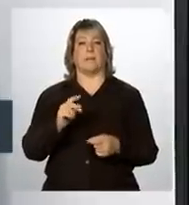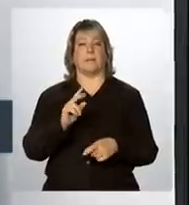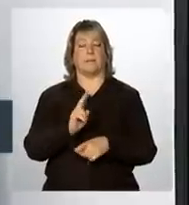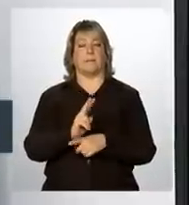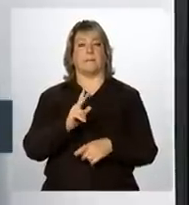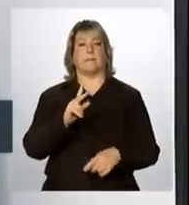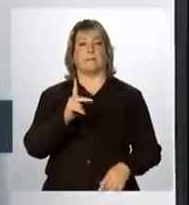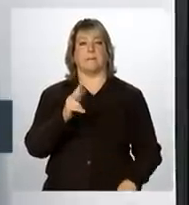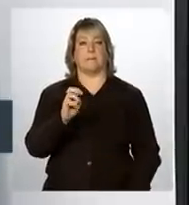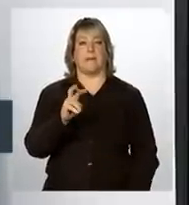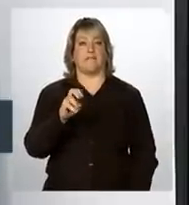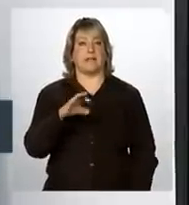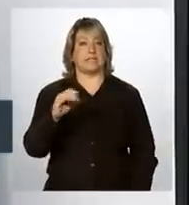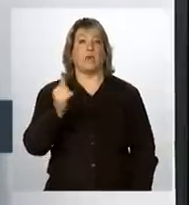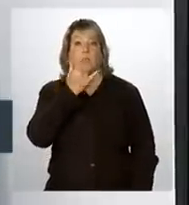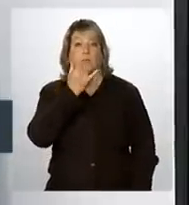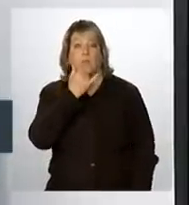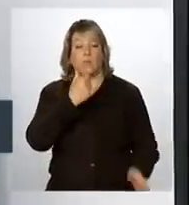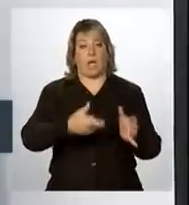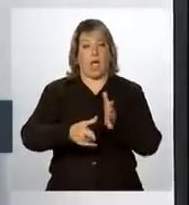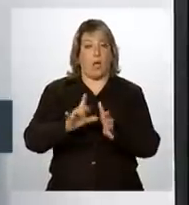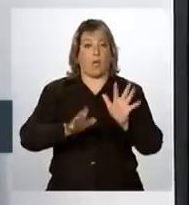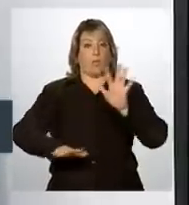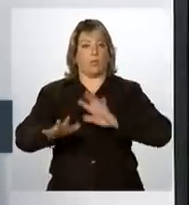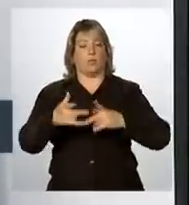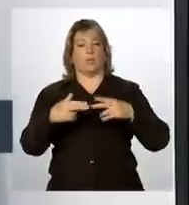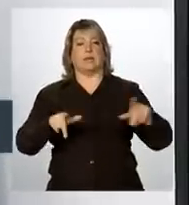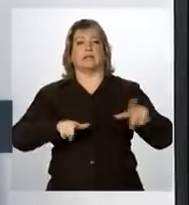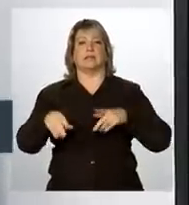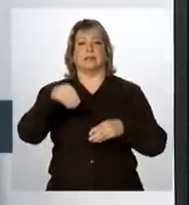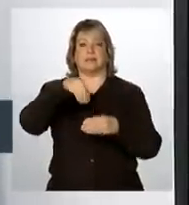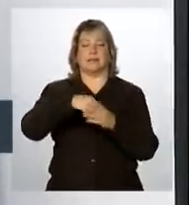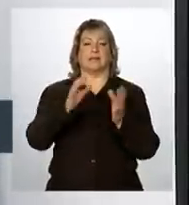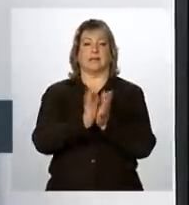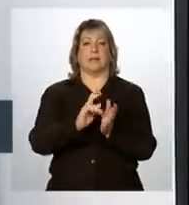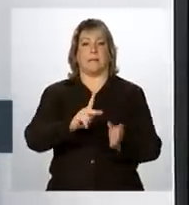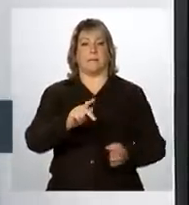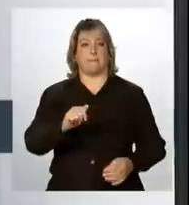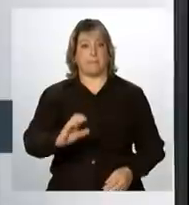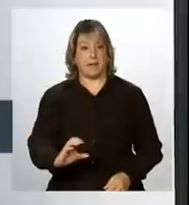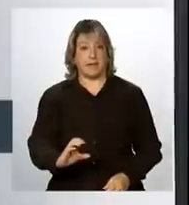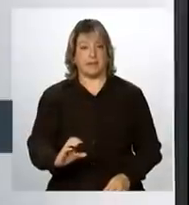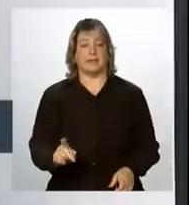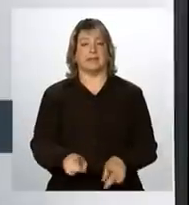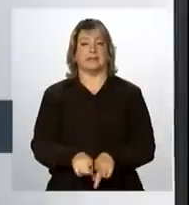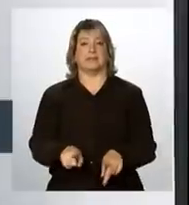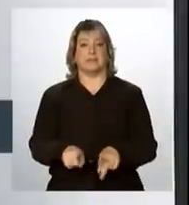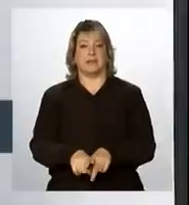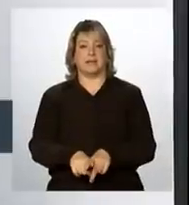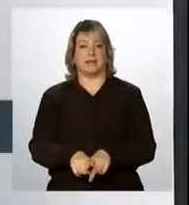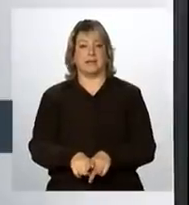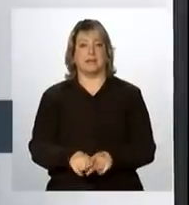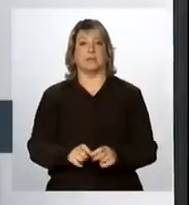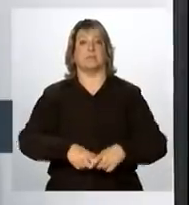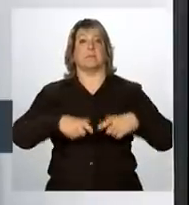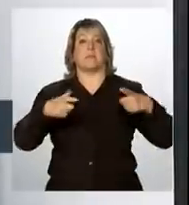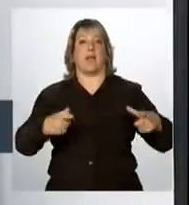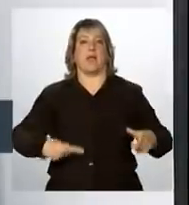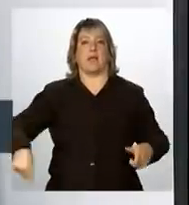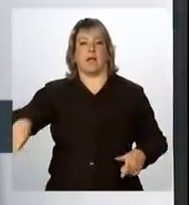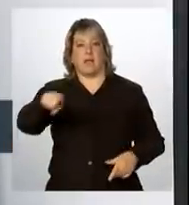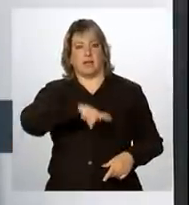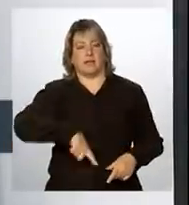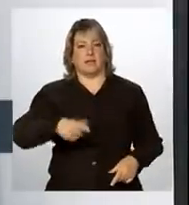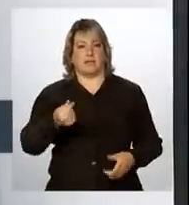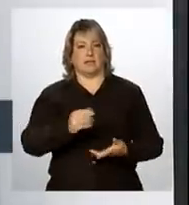sobretudo, das ações que estão incluídas dentro do PAC e que a grande maioria desses